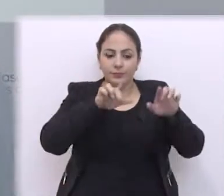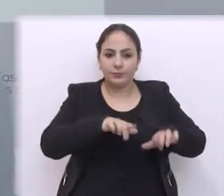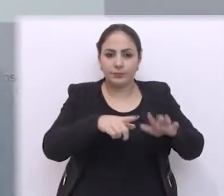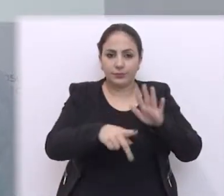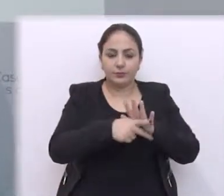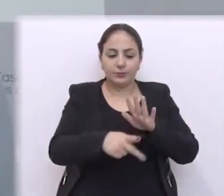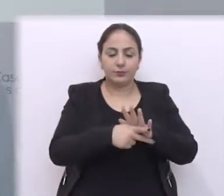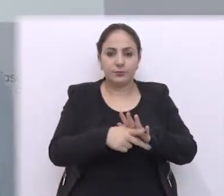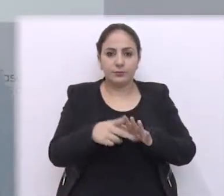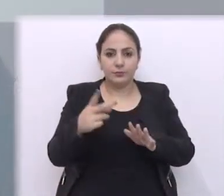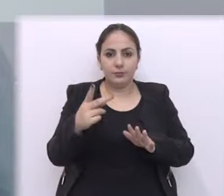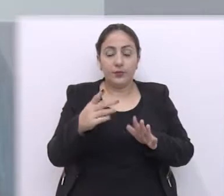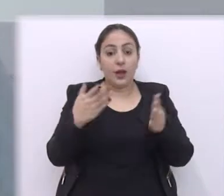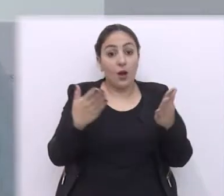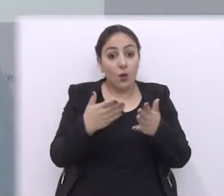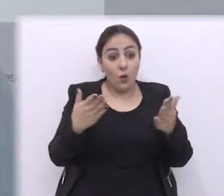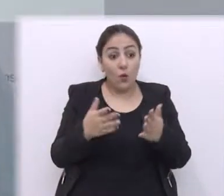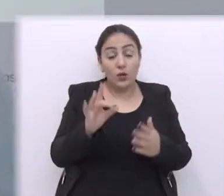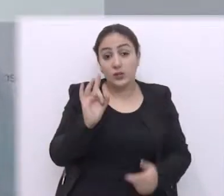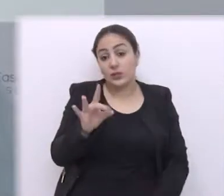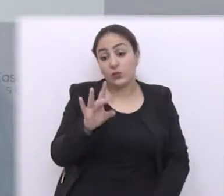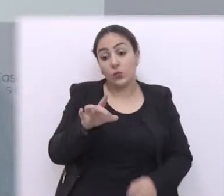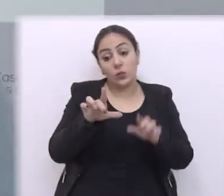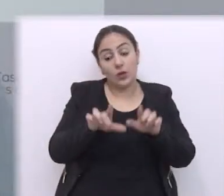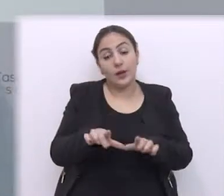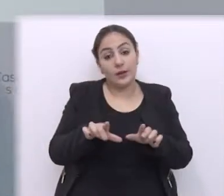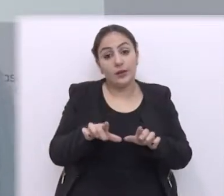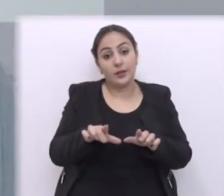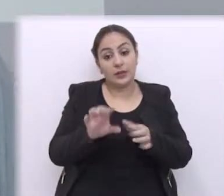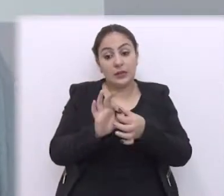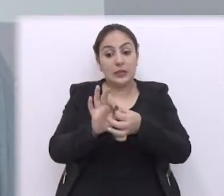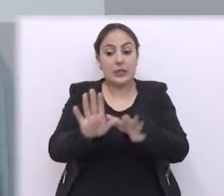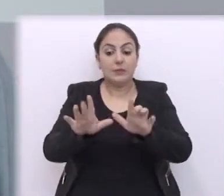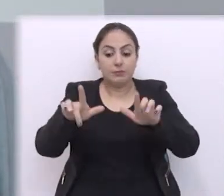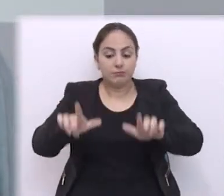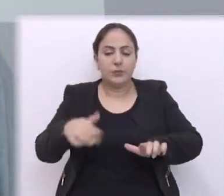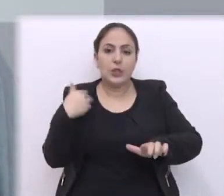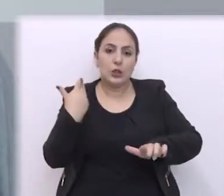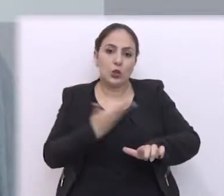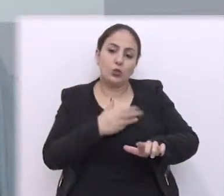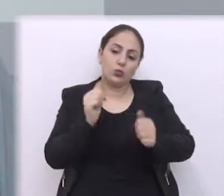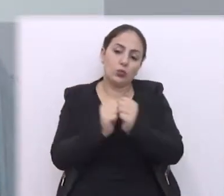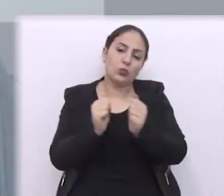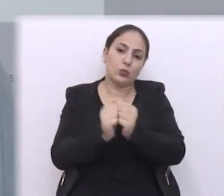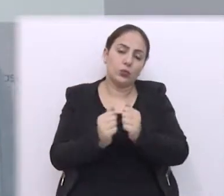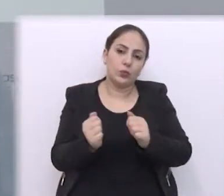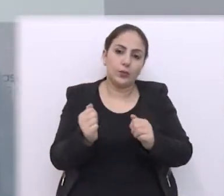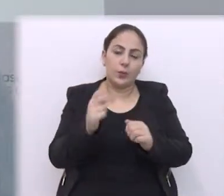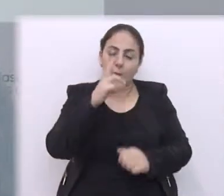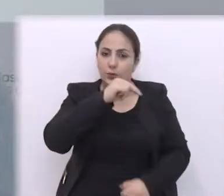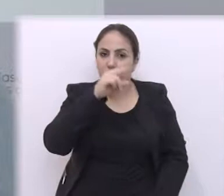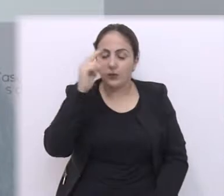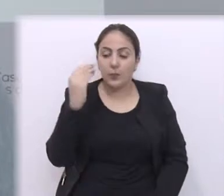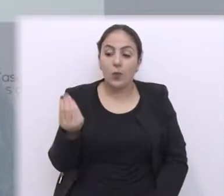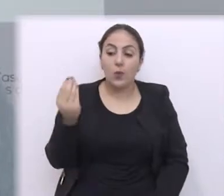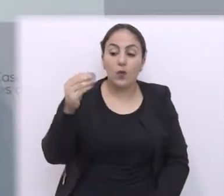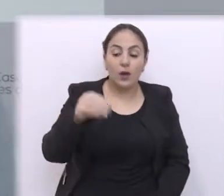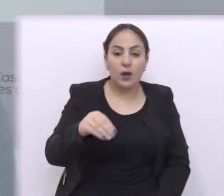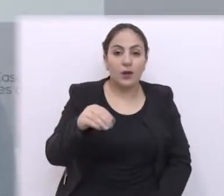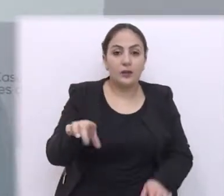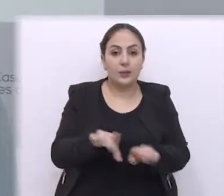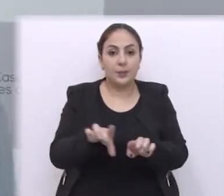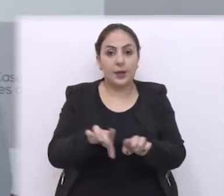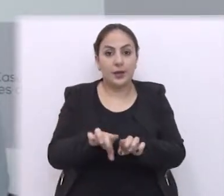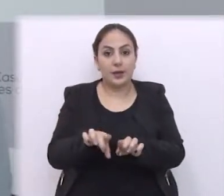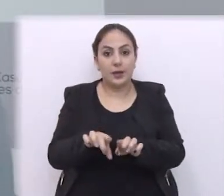lá há muito tempo atrás que agora é um terreno praticamente baldio. E que nós vamos conjuntamente com o Executivo tentar